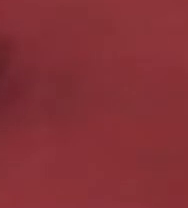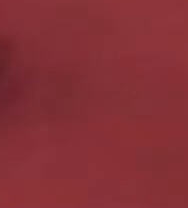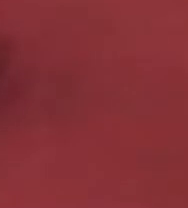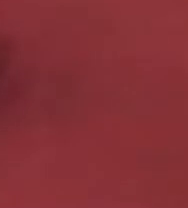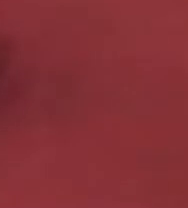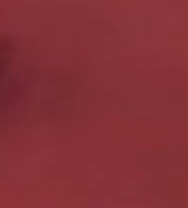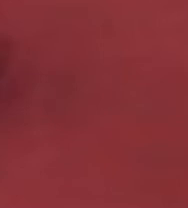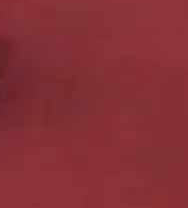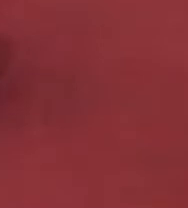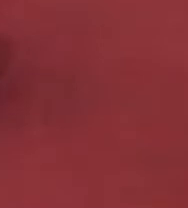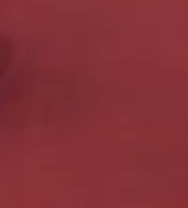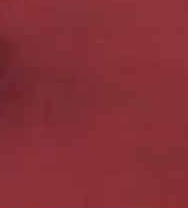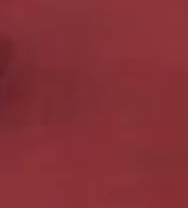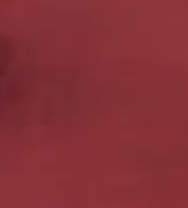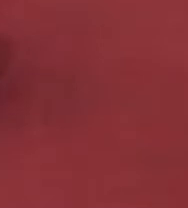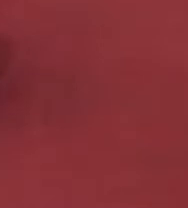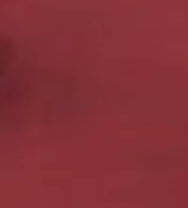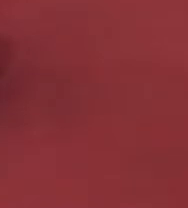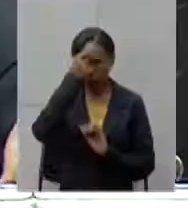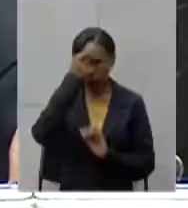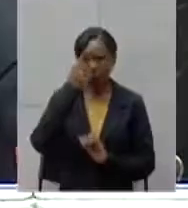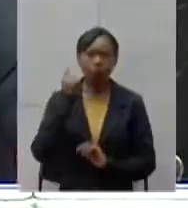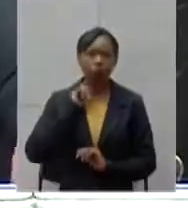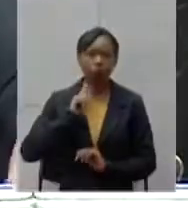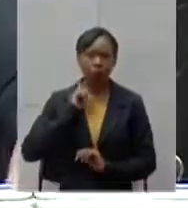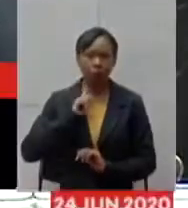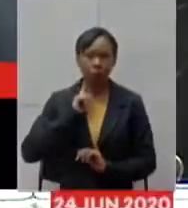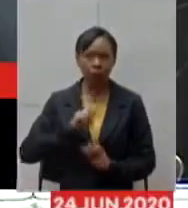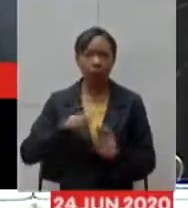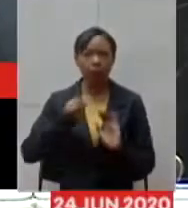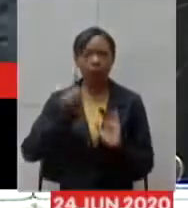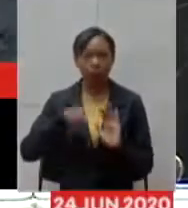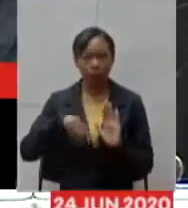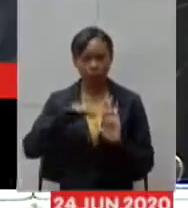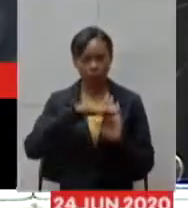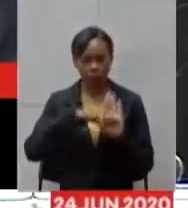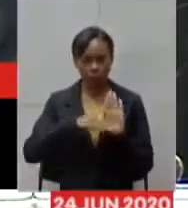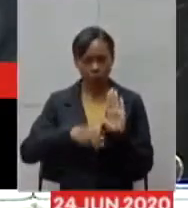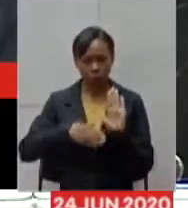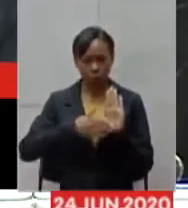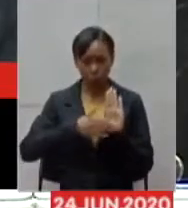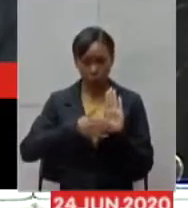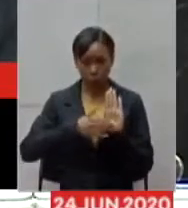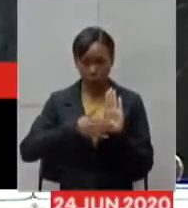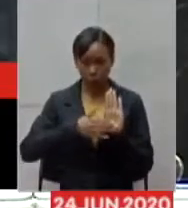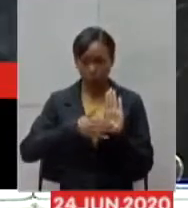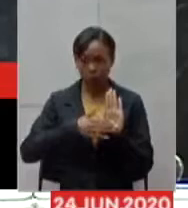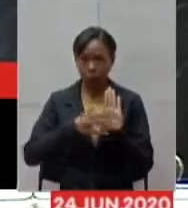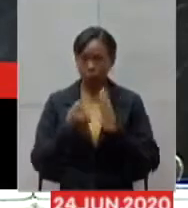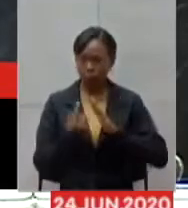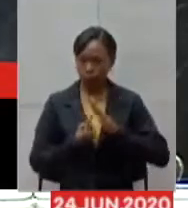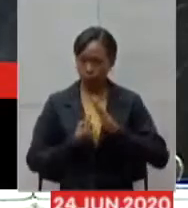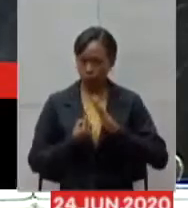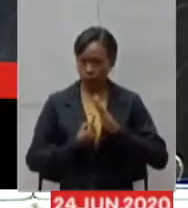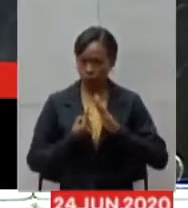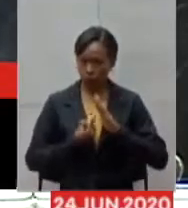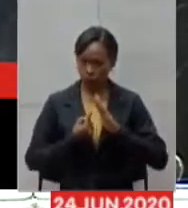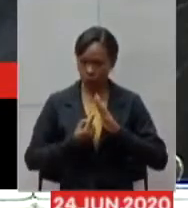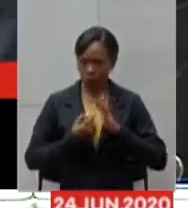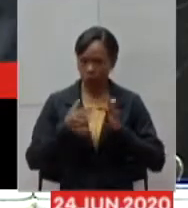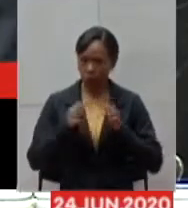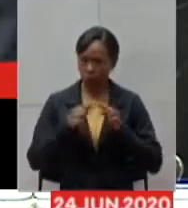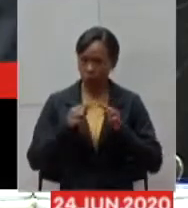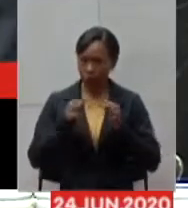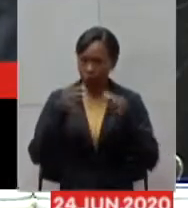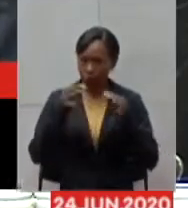fala isso mas não é isso que ele é ele é um programa de isolamento adequado porque que a diferença